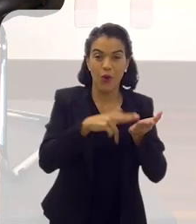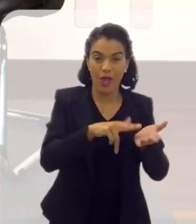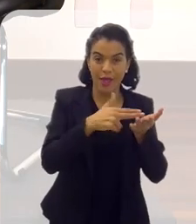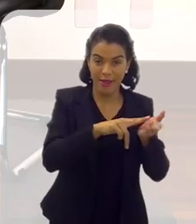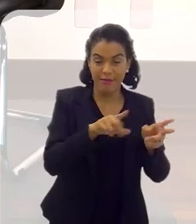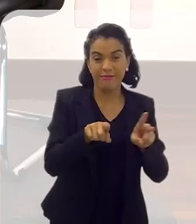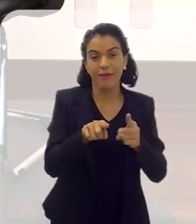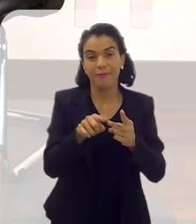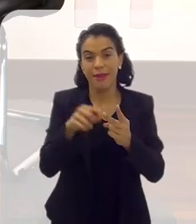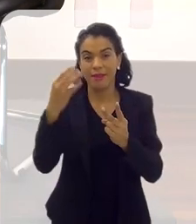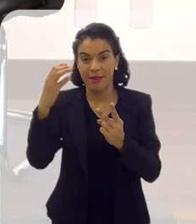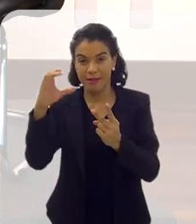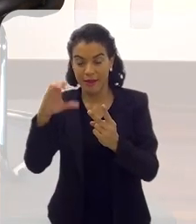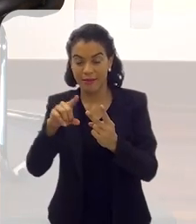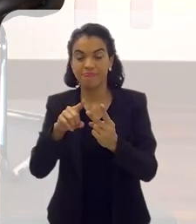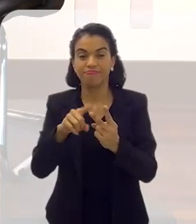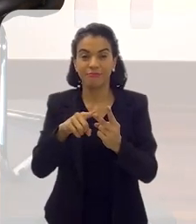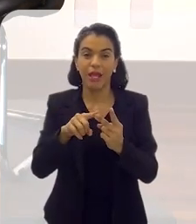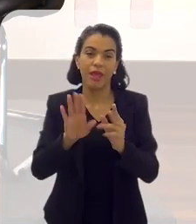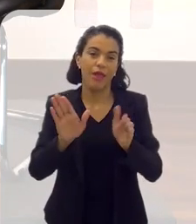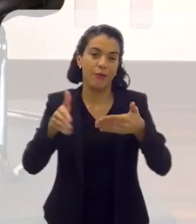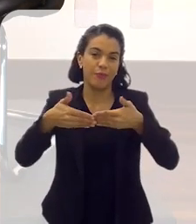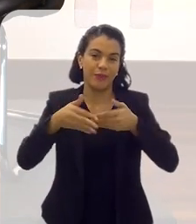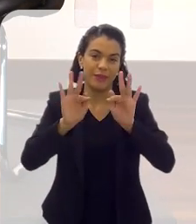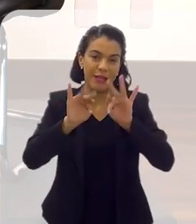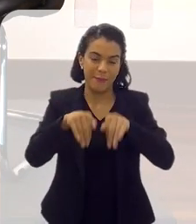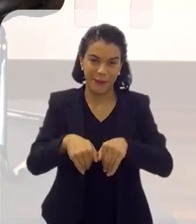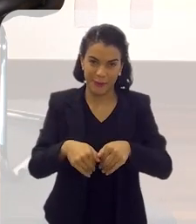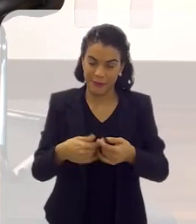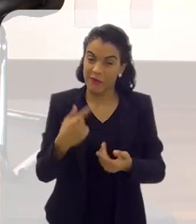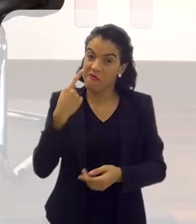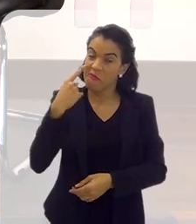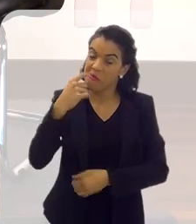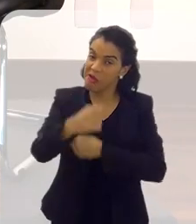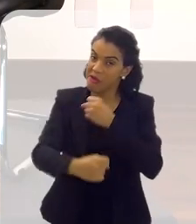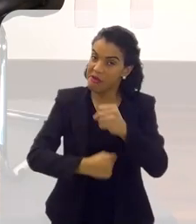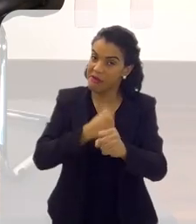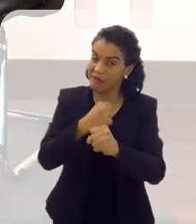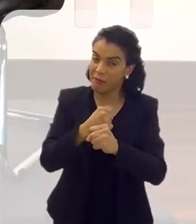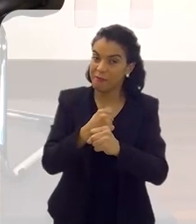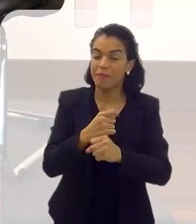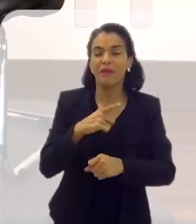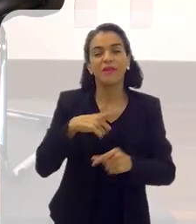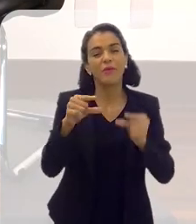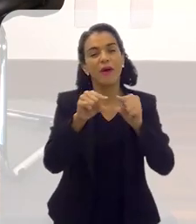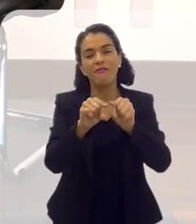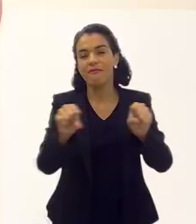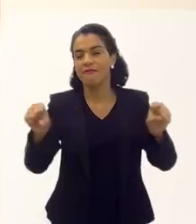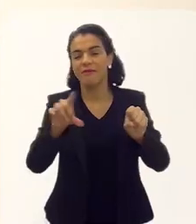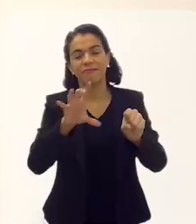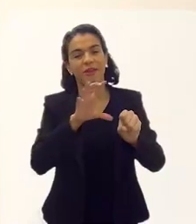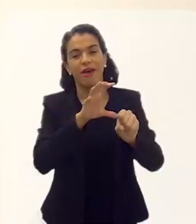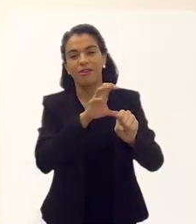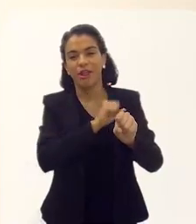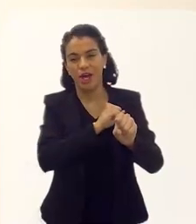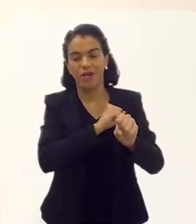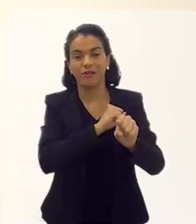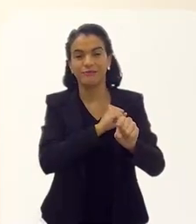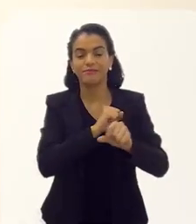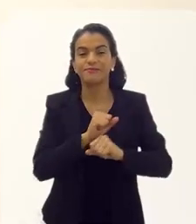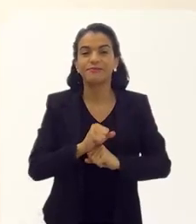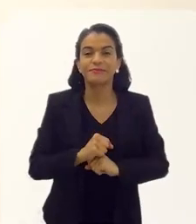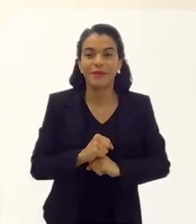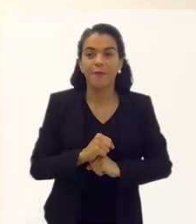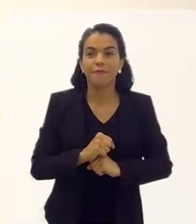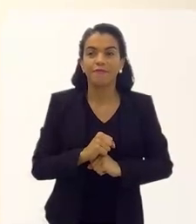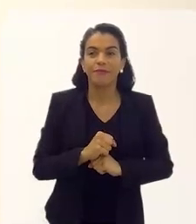agora, vou fazer Brasília e depois Niterói e esse ano já termina, né? Vamos ver o ano que vem. Mas tem uma frase que eu gosto muito,